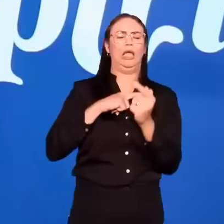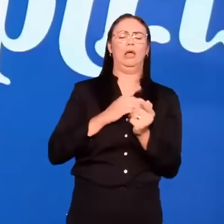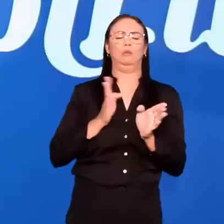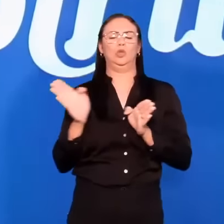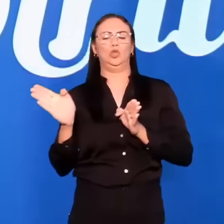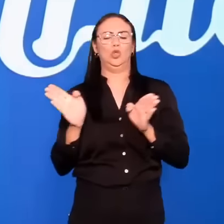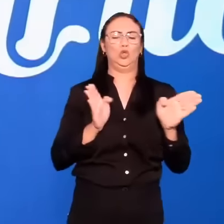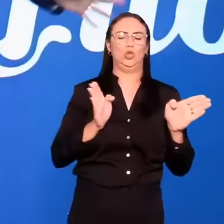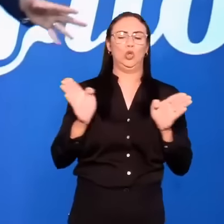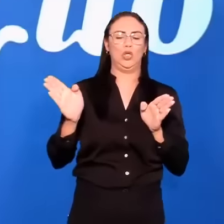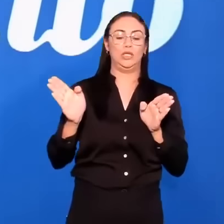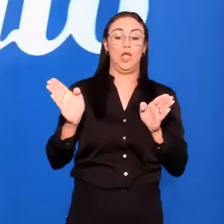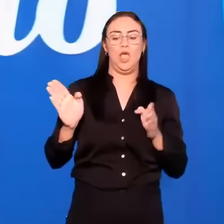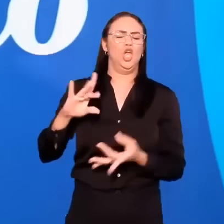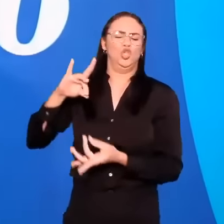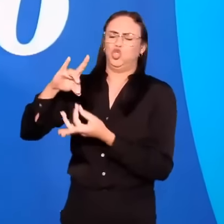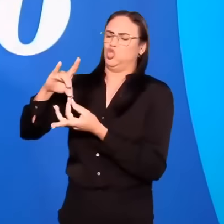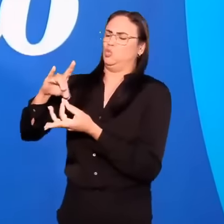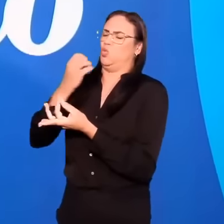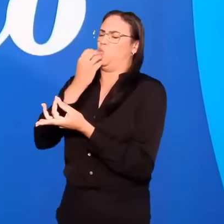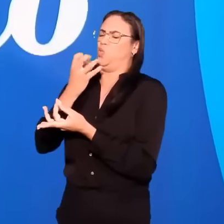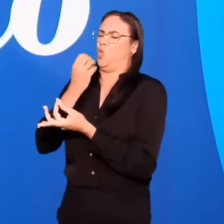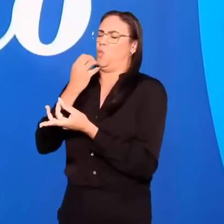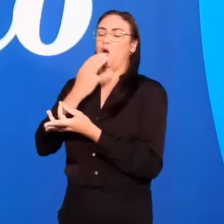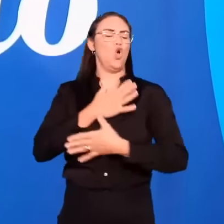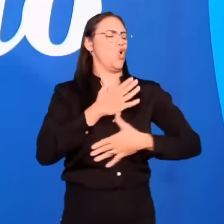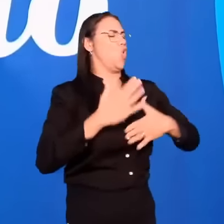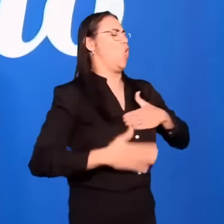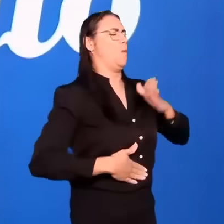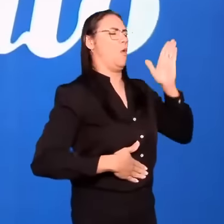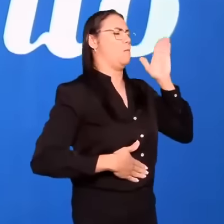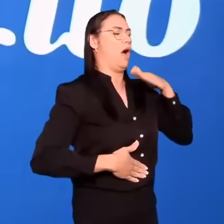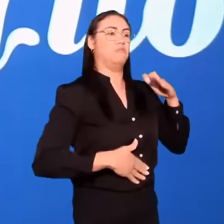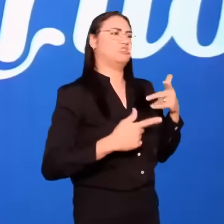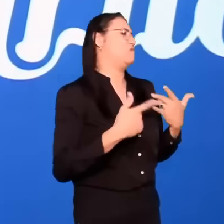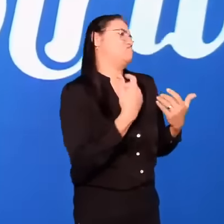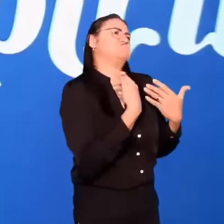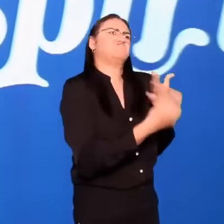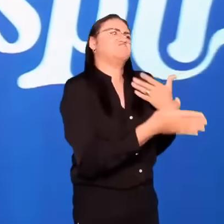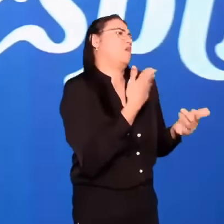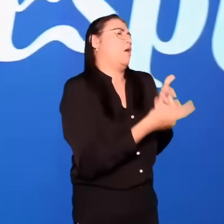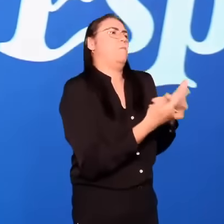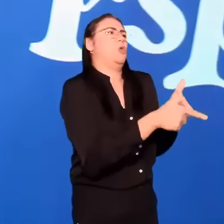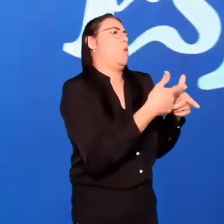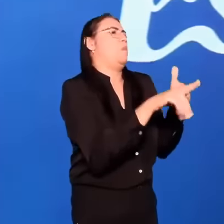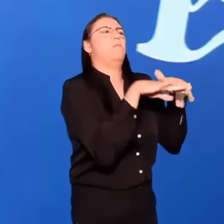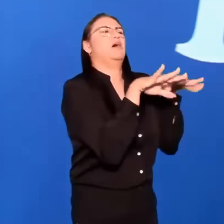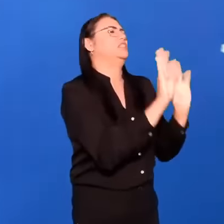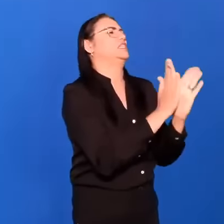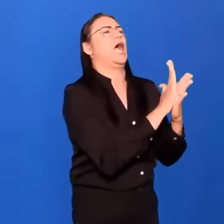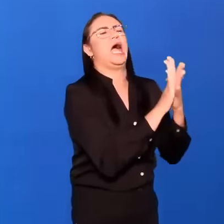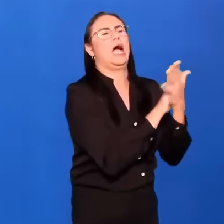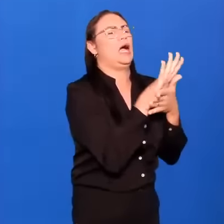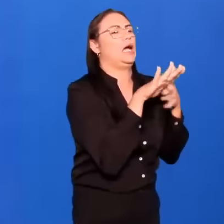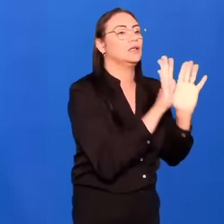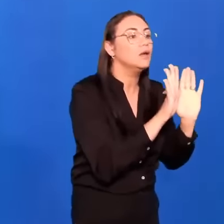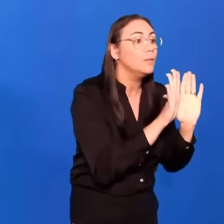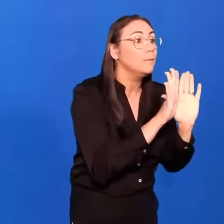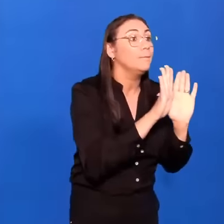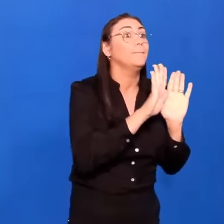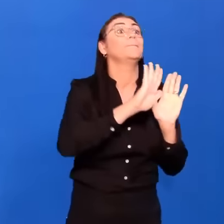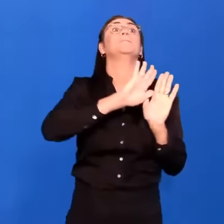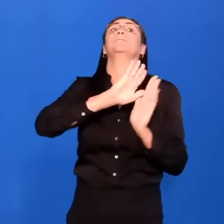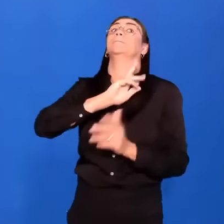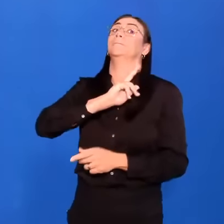bom. A matéria é má. Então não havia problema o que você fazia com o corpo. Não interessa o que você fazia com o corpo. Paulo vai dar tanta